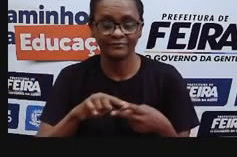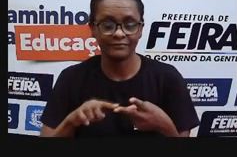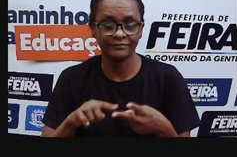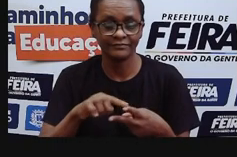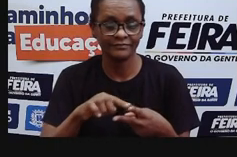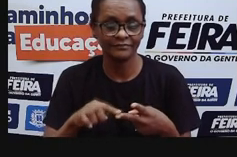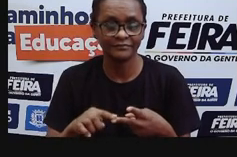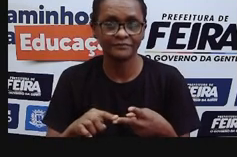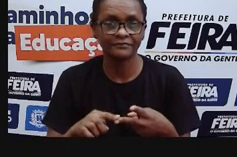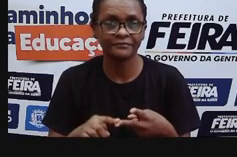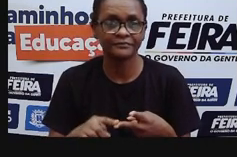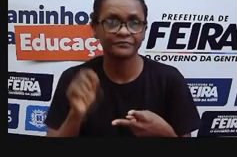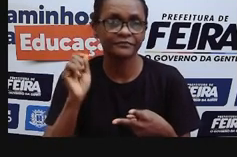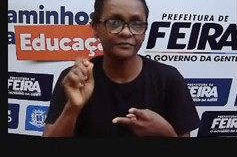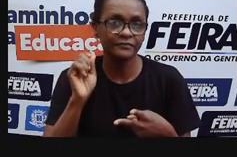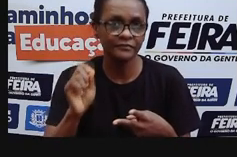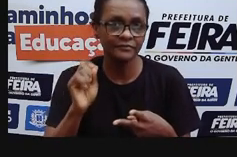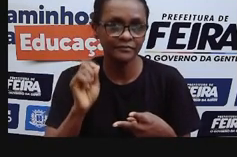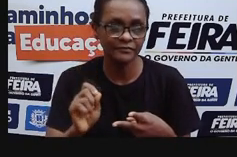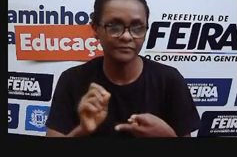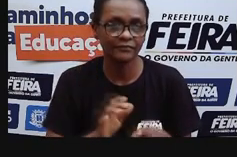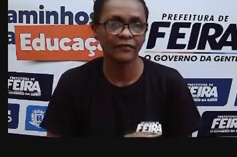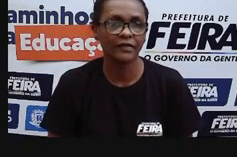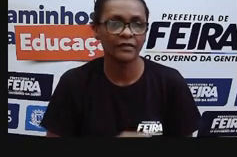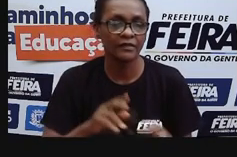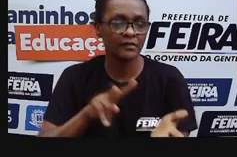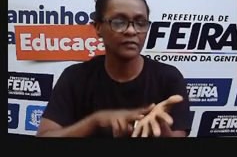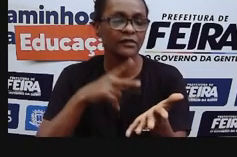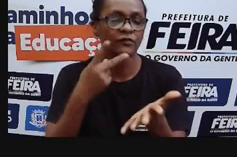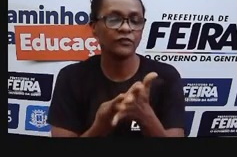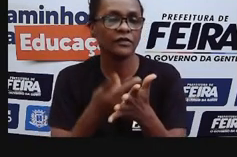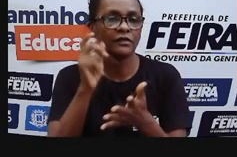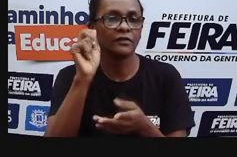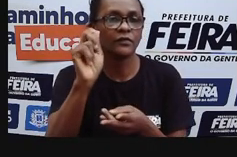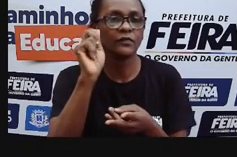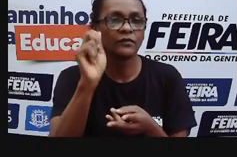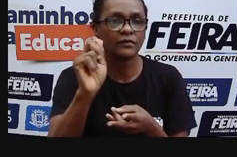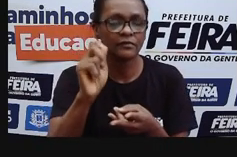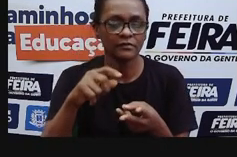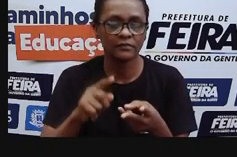Como beber dessa água, dessa bebida amarga?